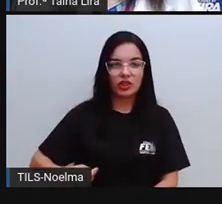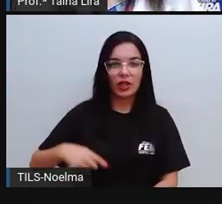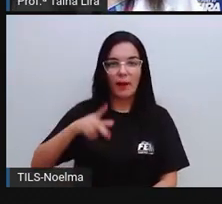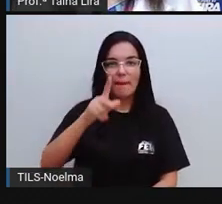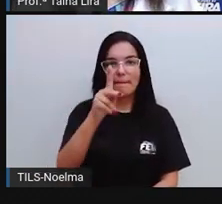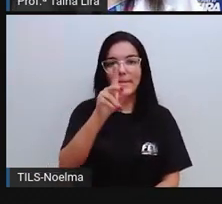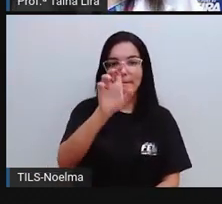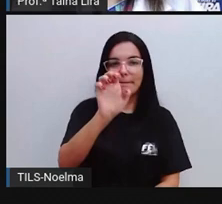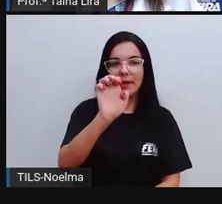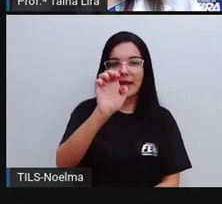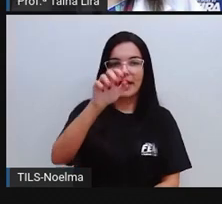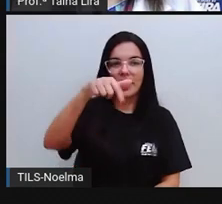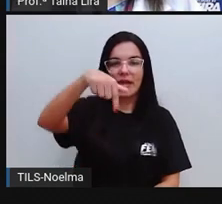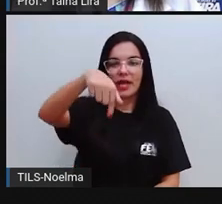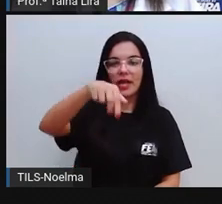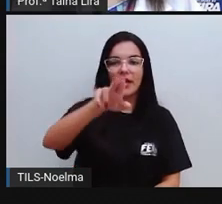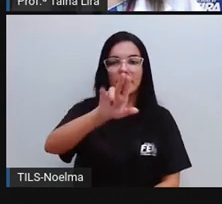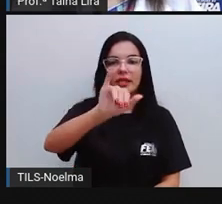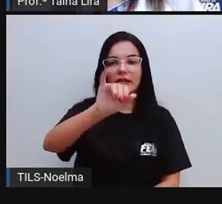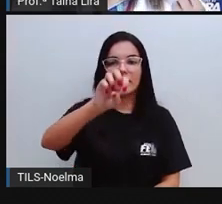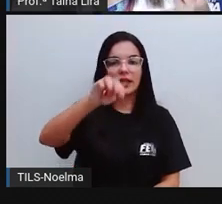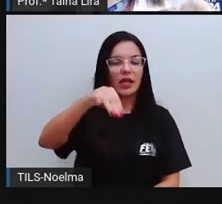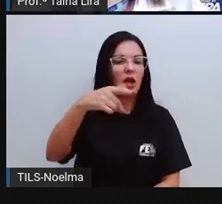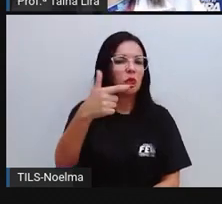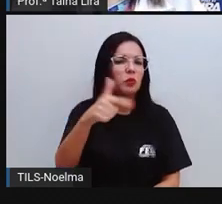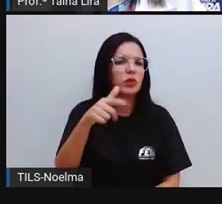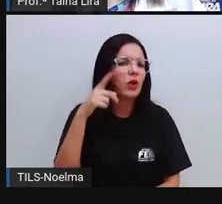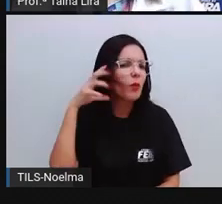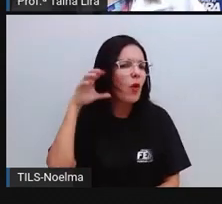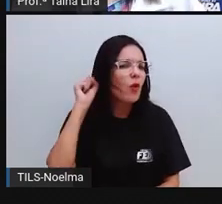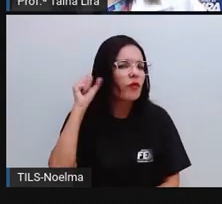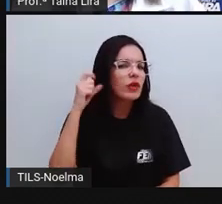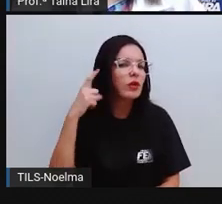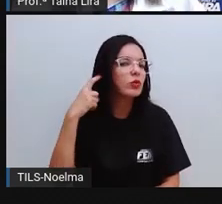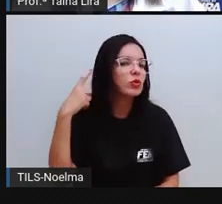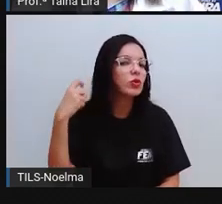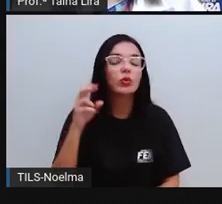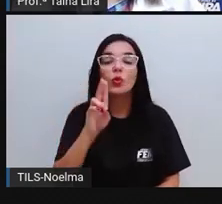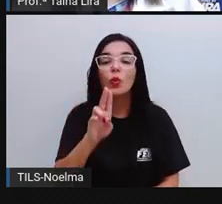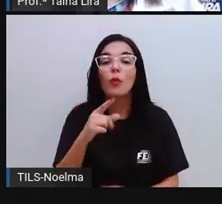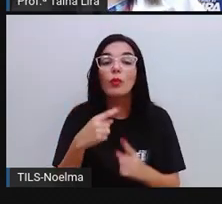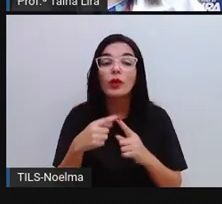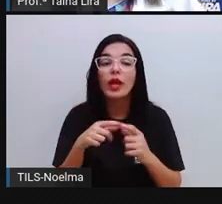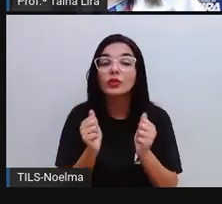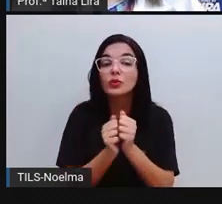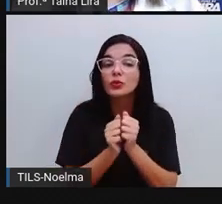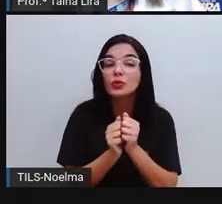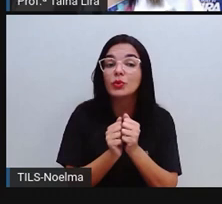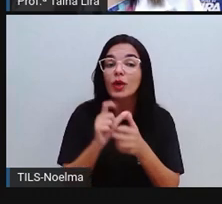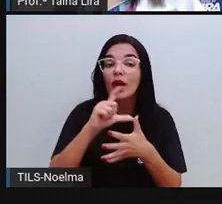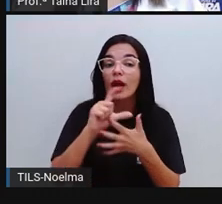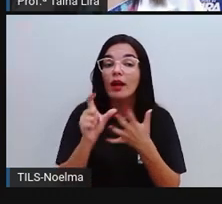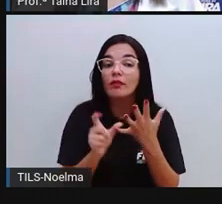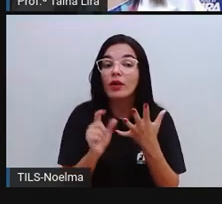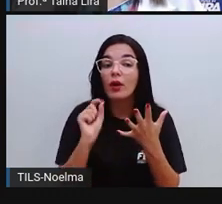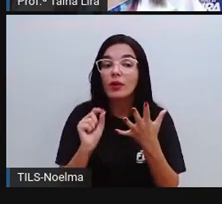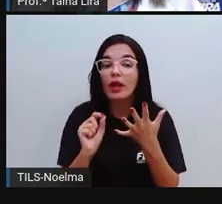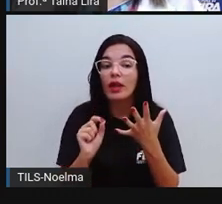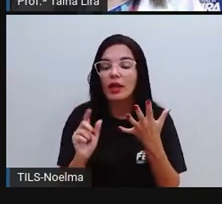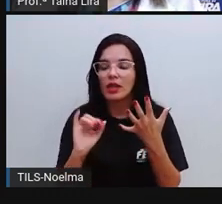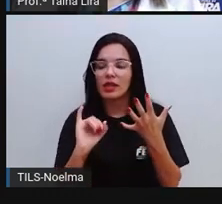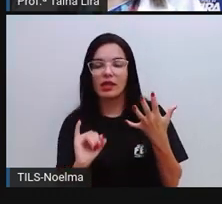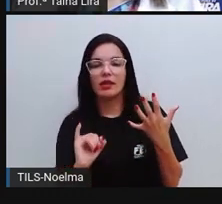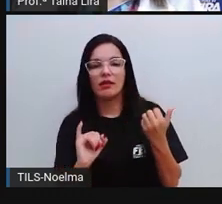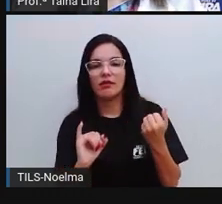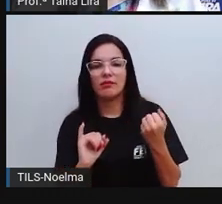Pequim também, nós não ouvimos ali o som do U. Percebam a vogal E, ó, junto com essa sílaba,